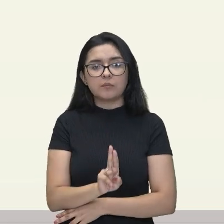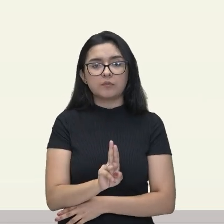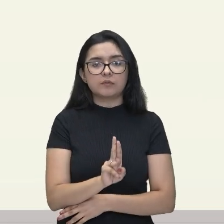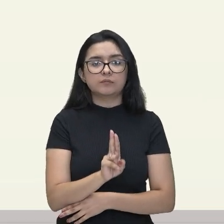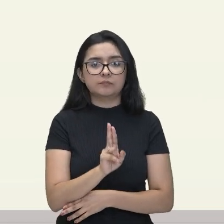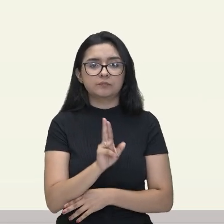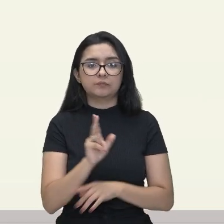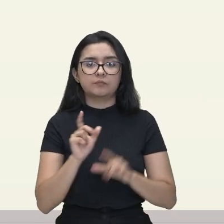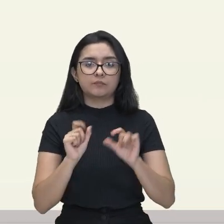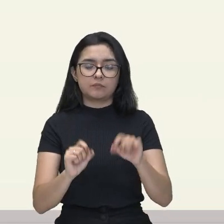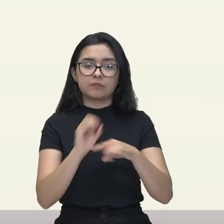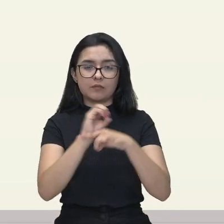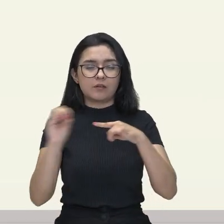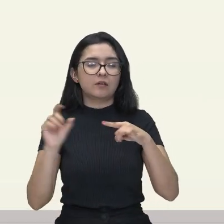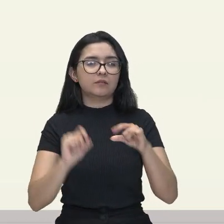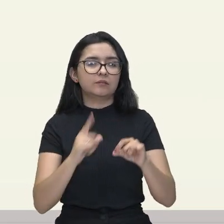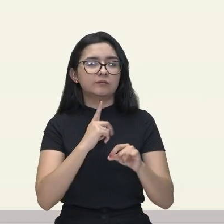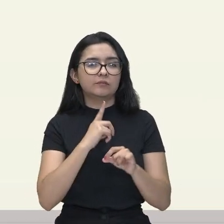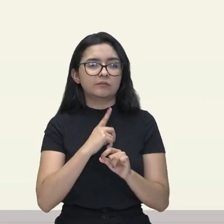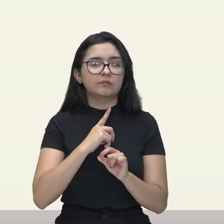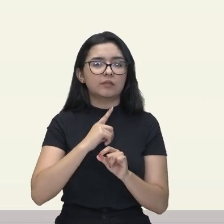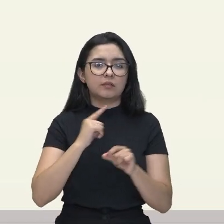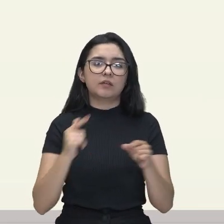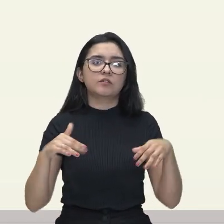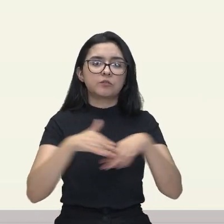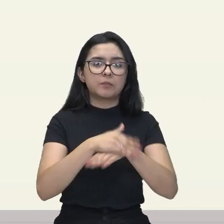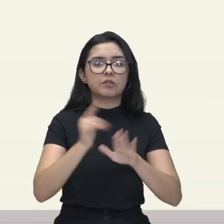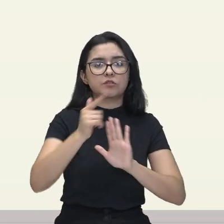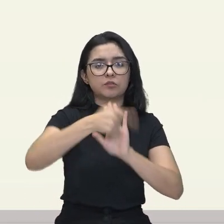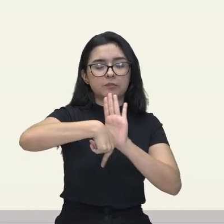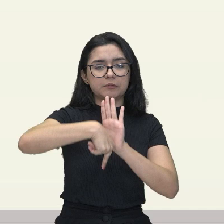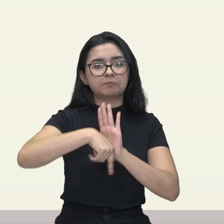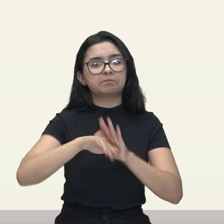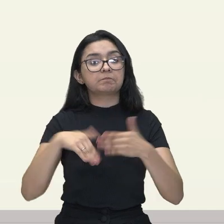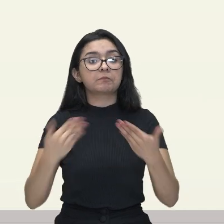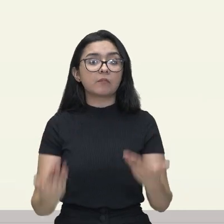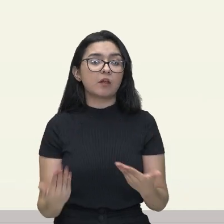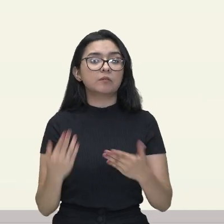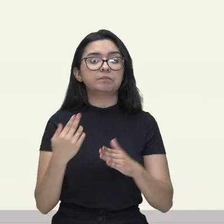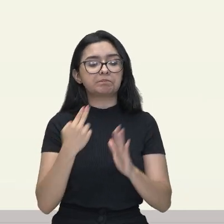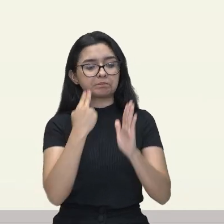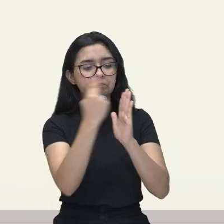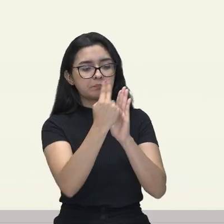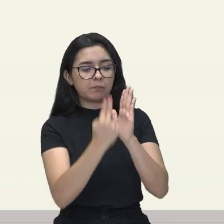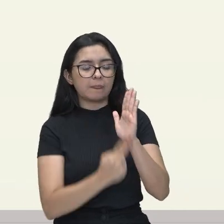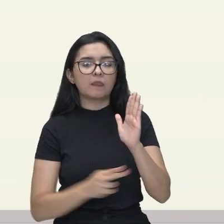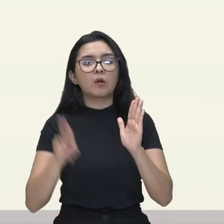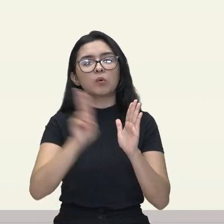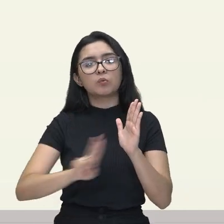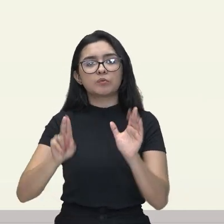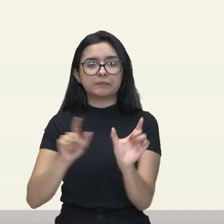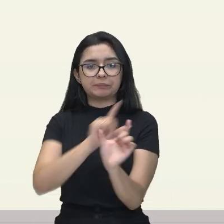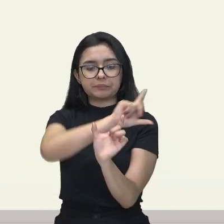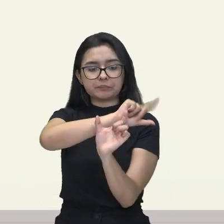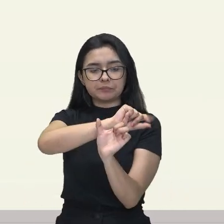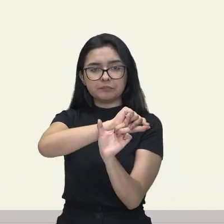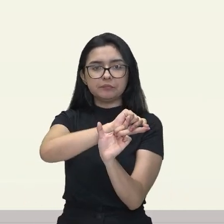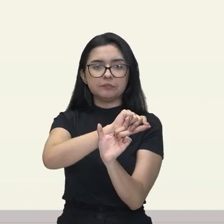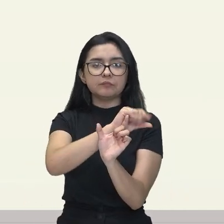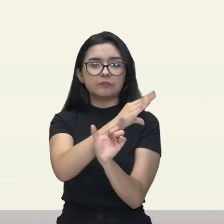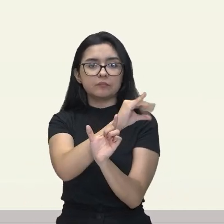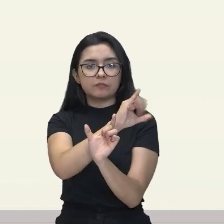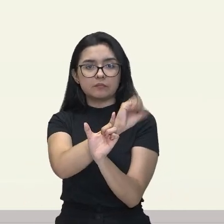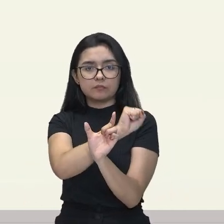isomeria geométrica, nós damos nomes a eles. Para nomear, a gente usa o prefixo cis e o